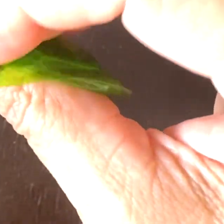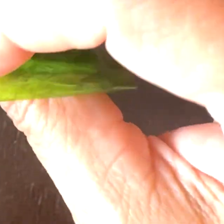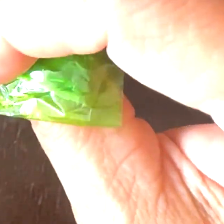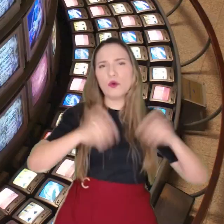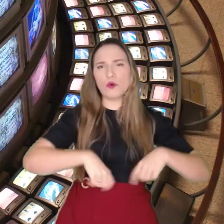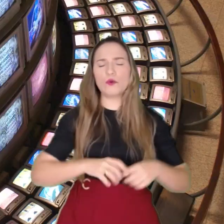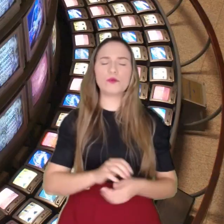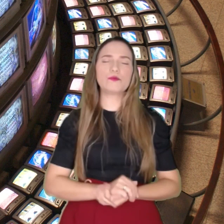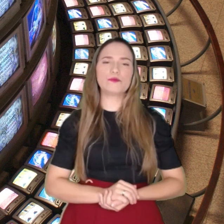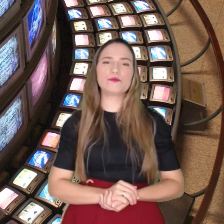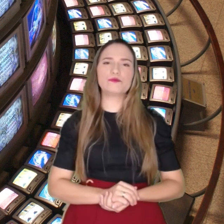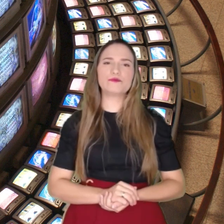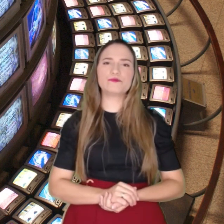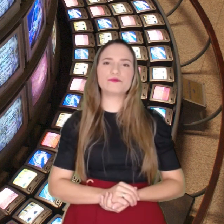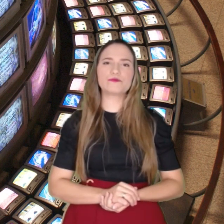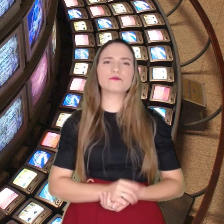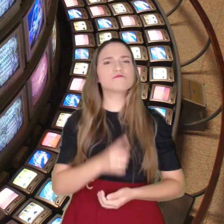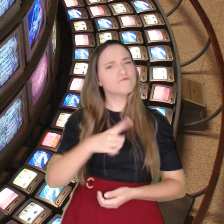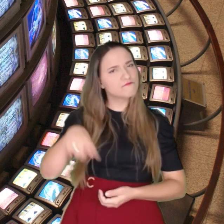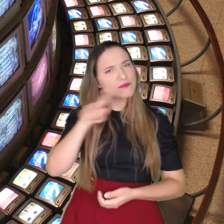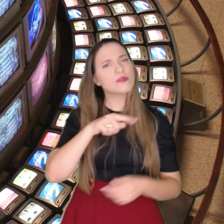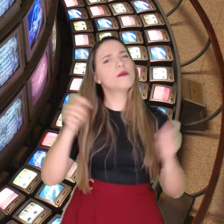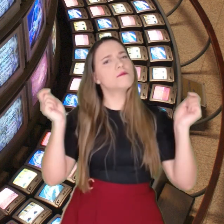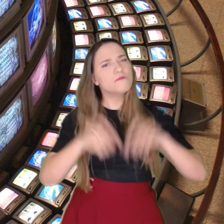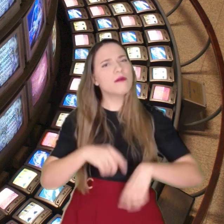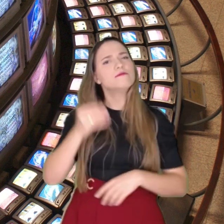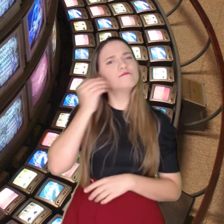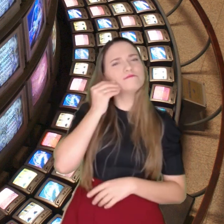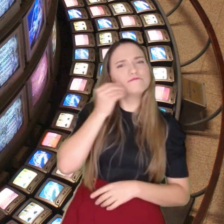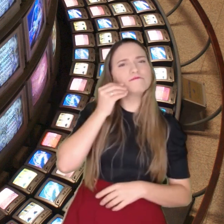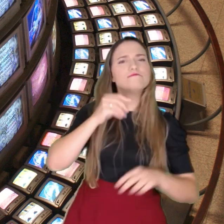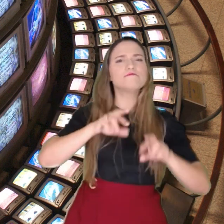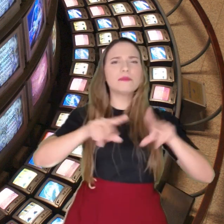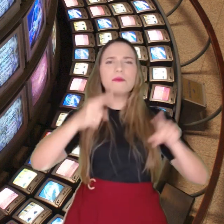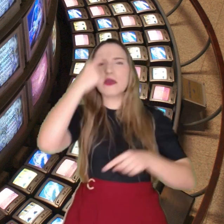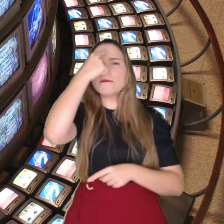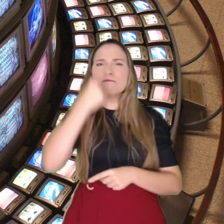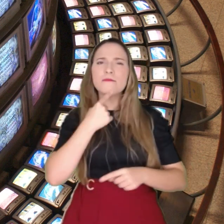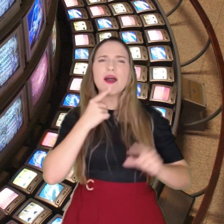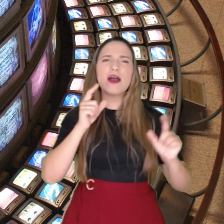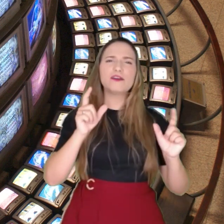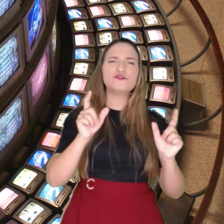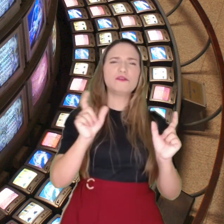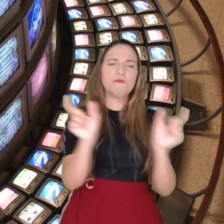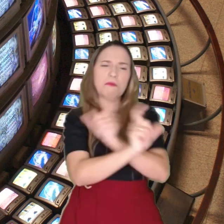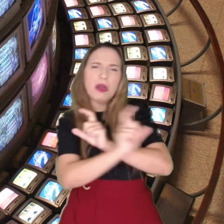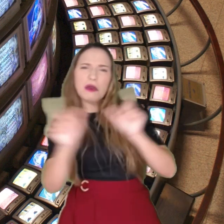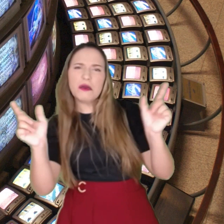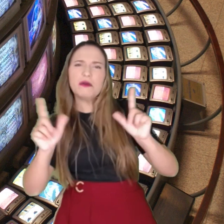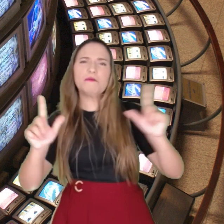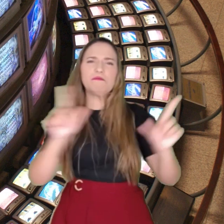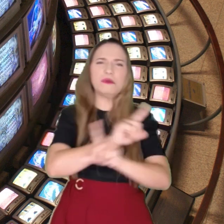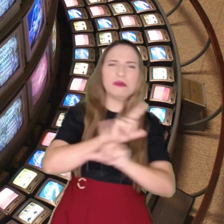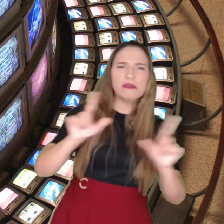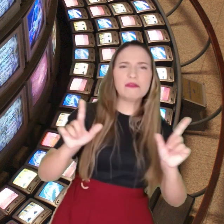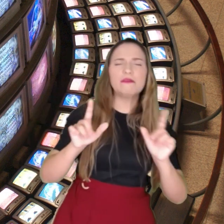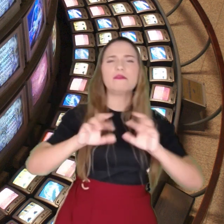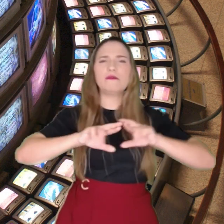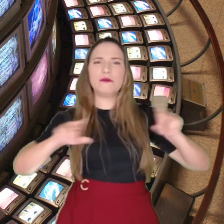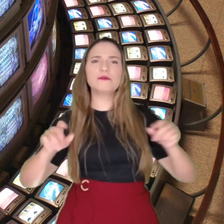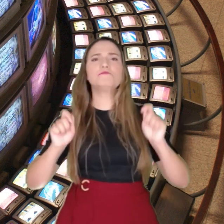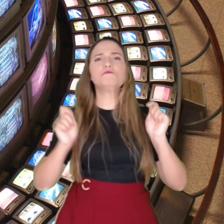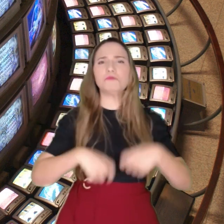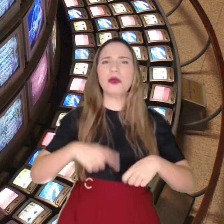Não hesite em experimentar e manipular as imagens. Use filtros,